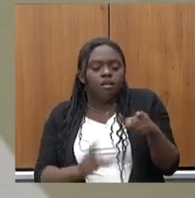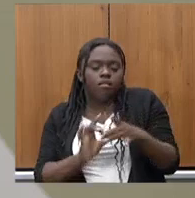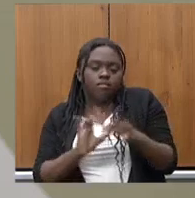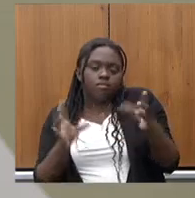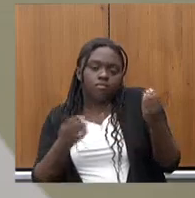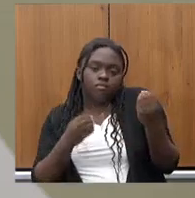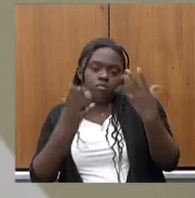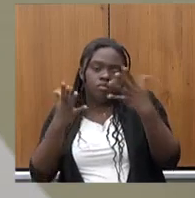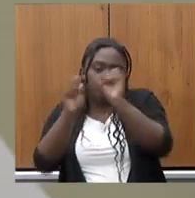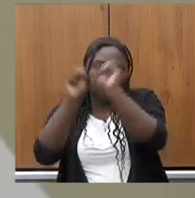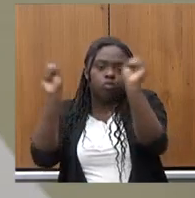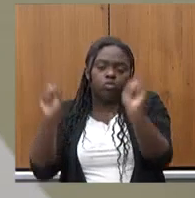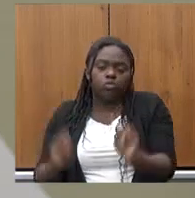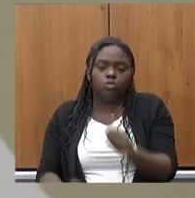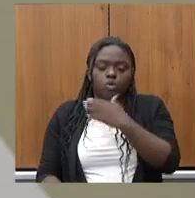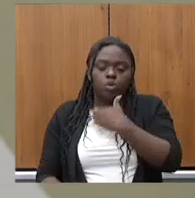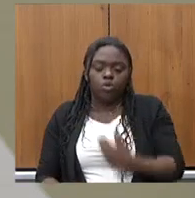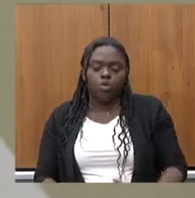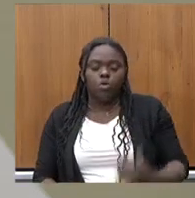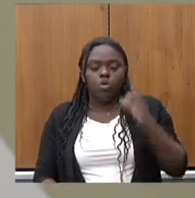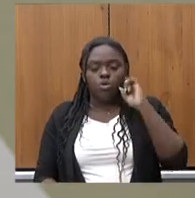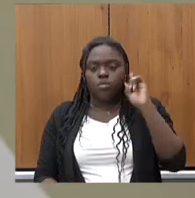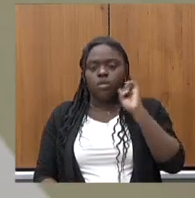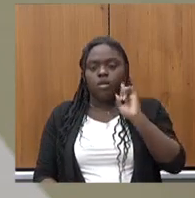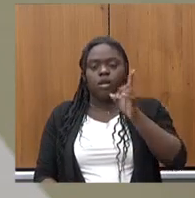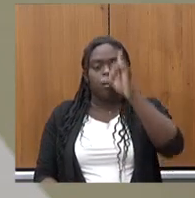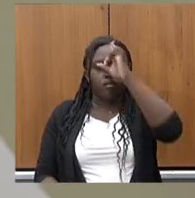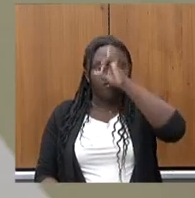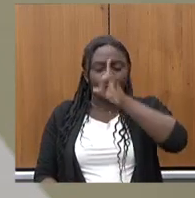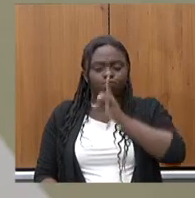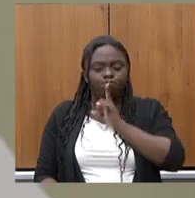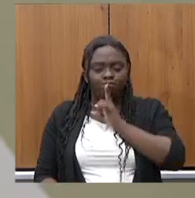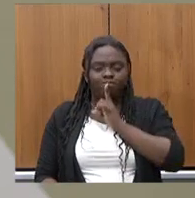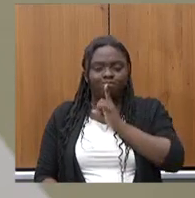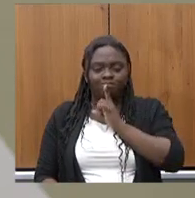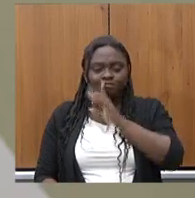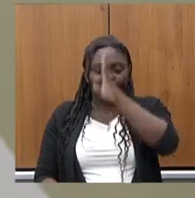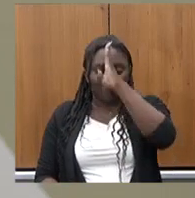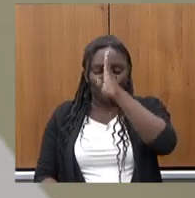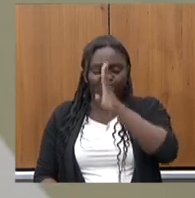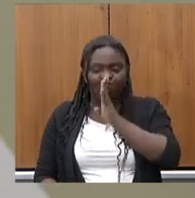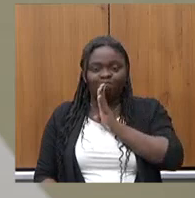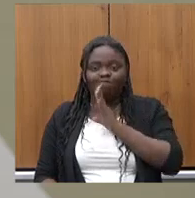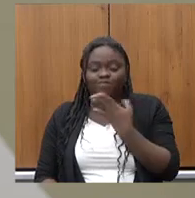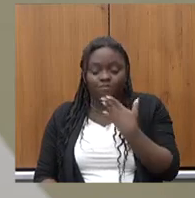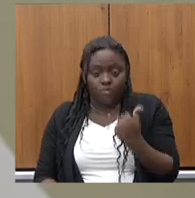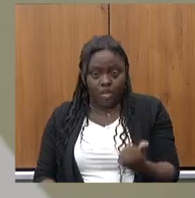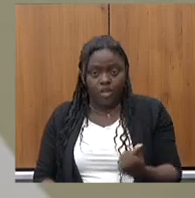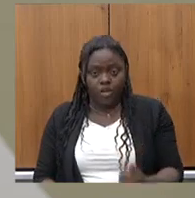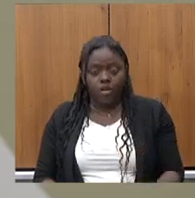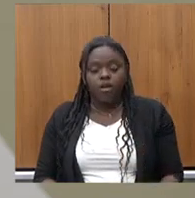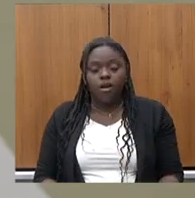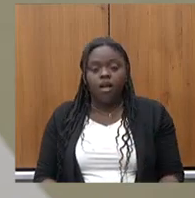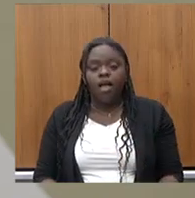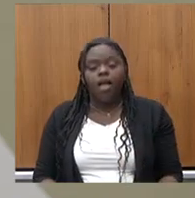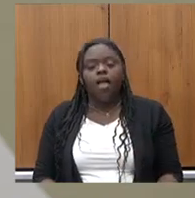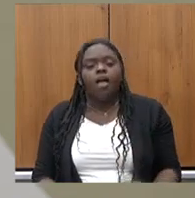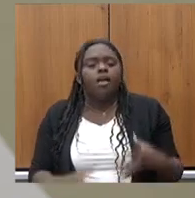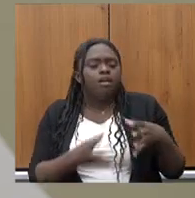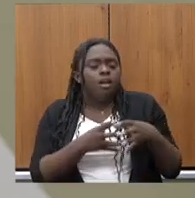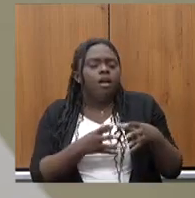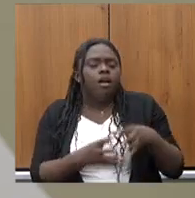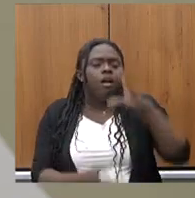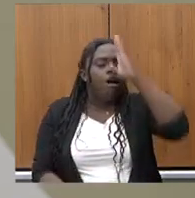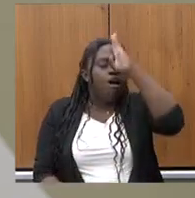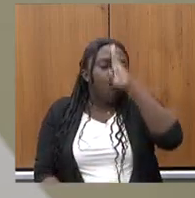sistema para o governo de Minas gratuitamente. E o melhor, essa sessão gratuita do sistema do